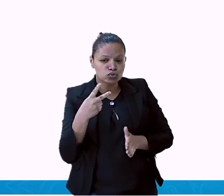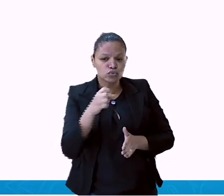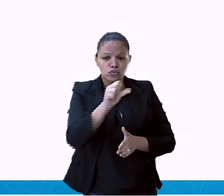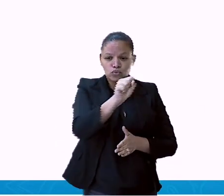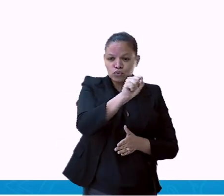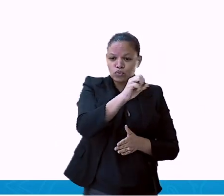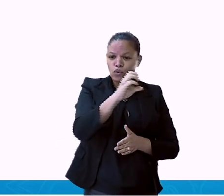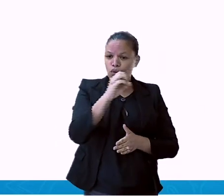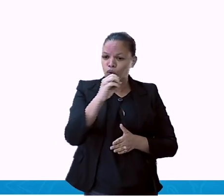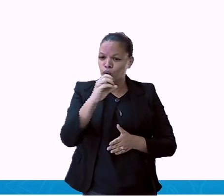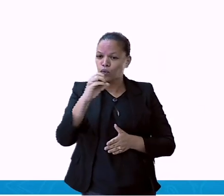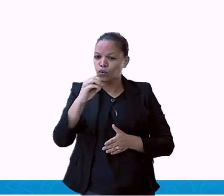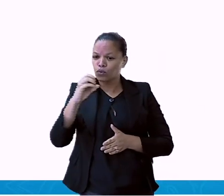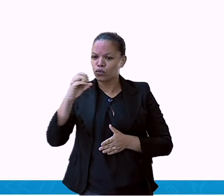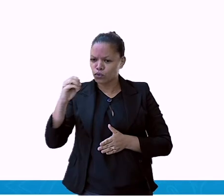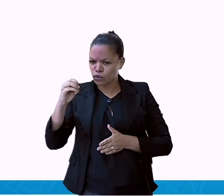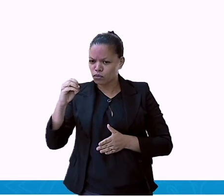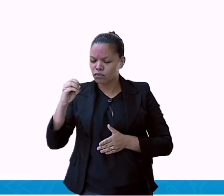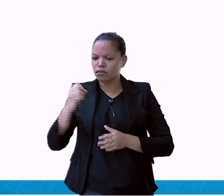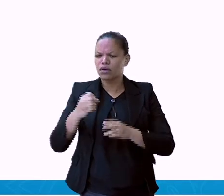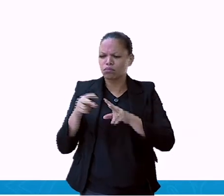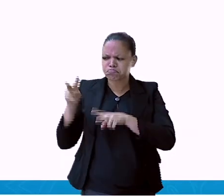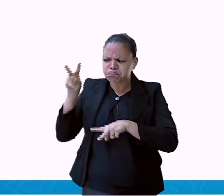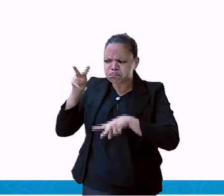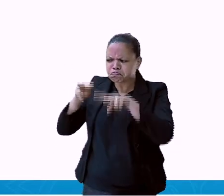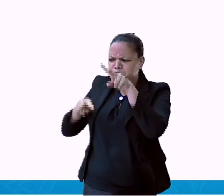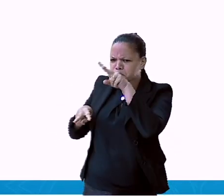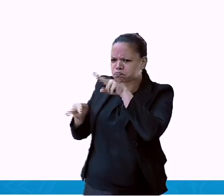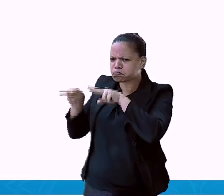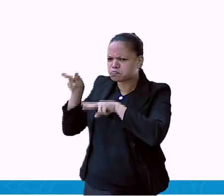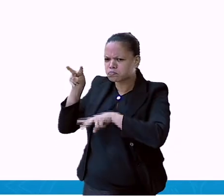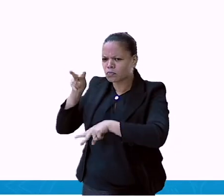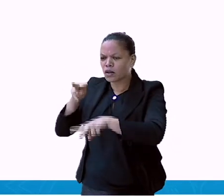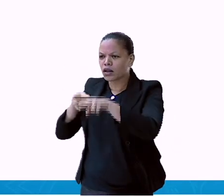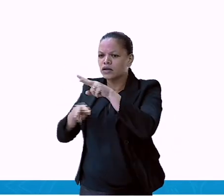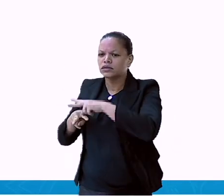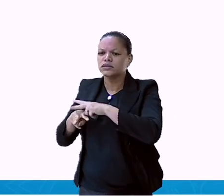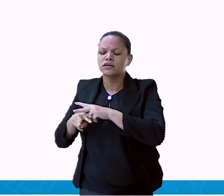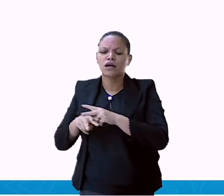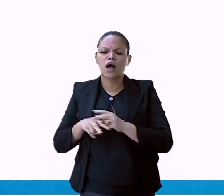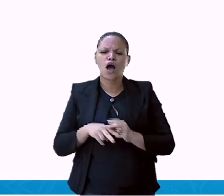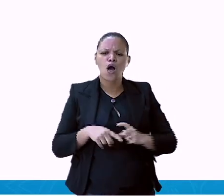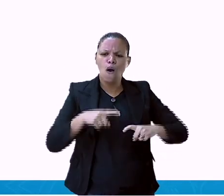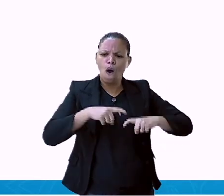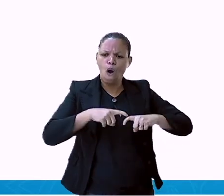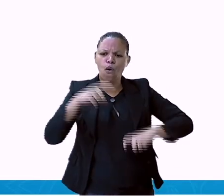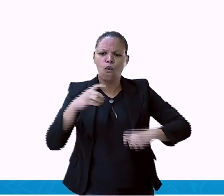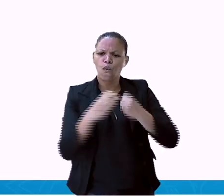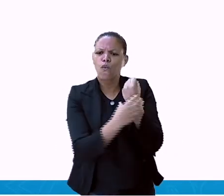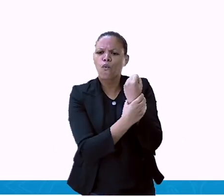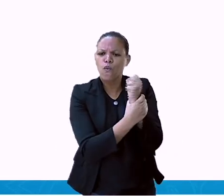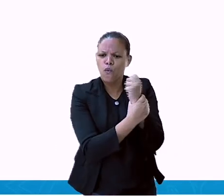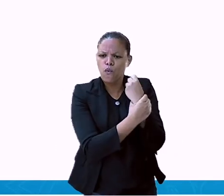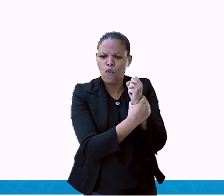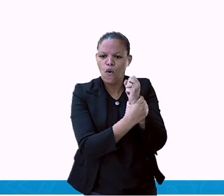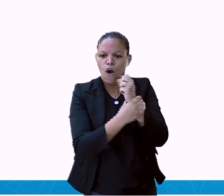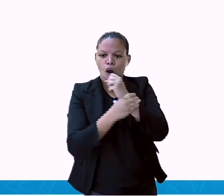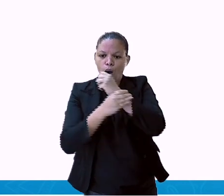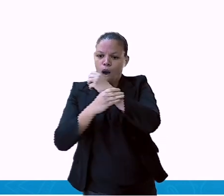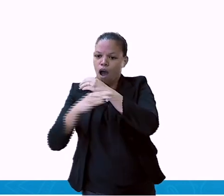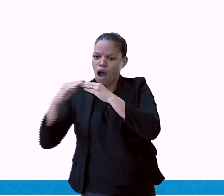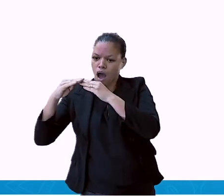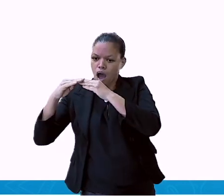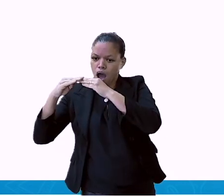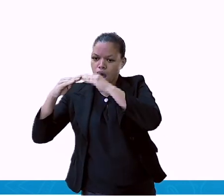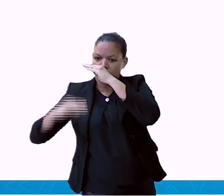o primeiro semestre com as outras ali, olha, a ortopedia não poderia ser porque teve uma queda. E logo,